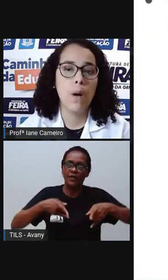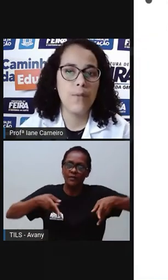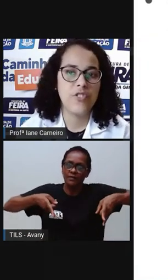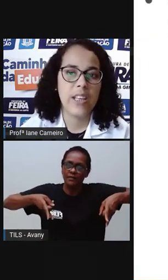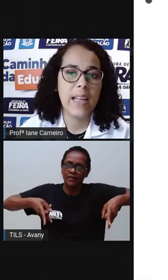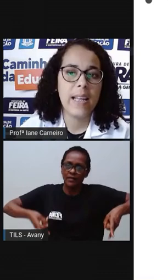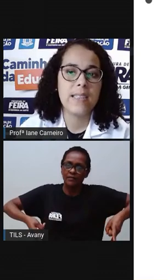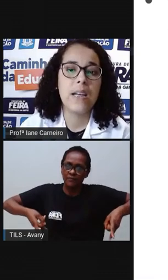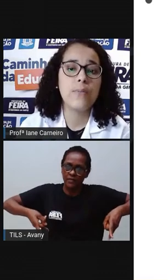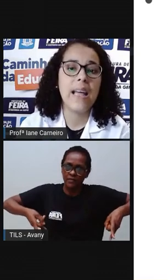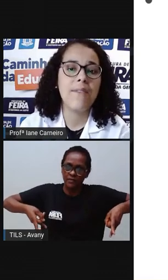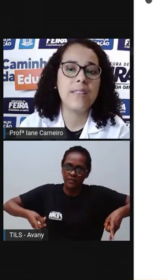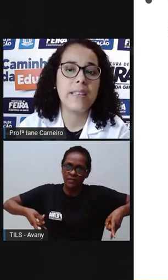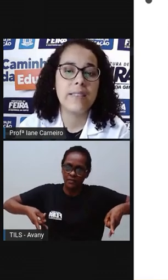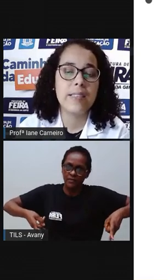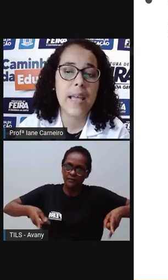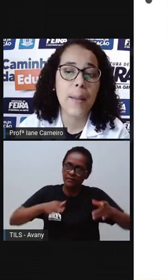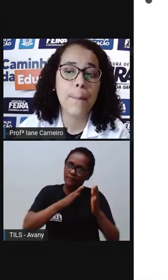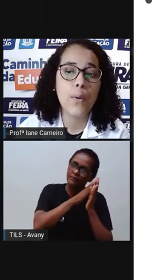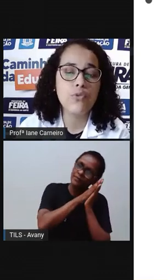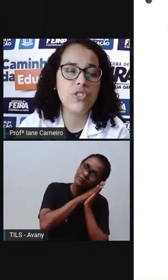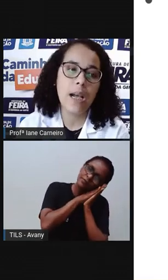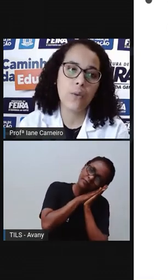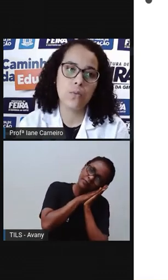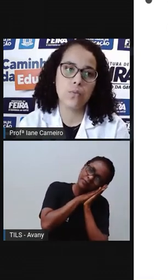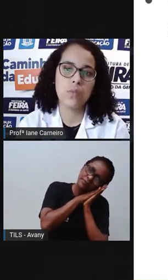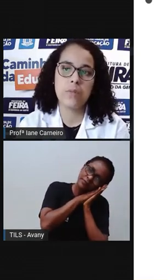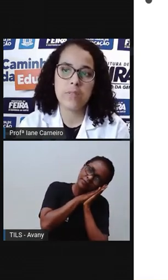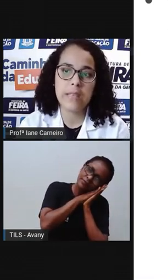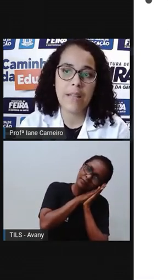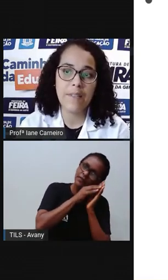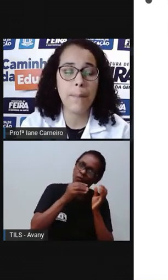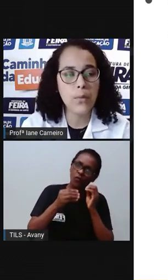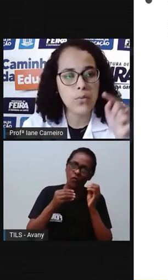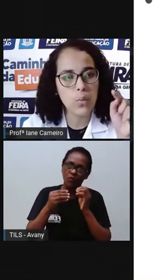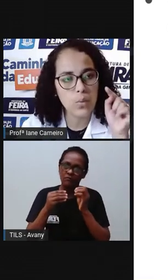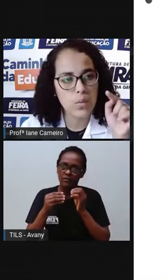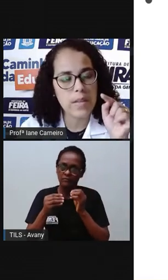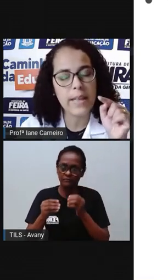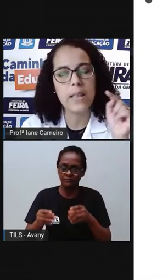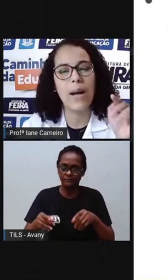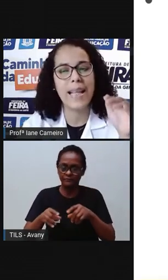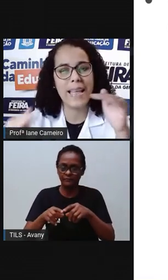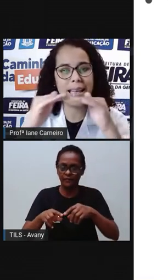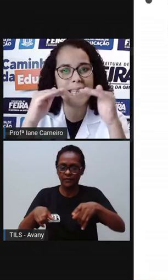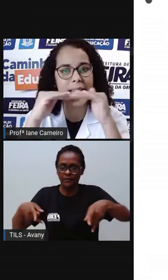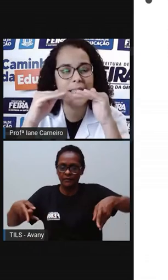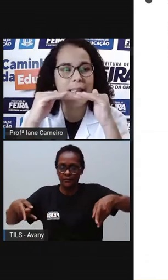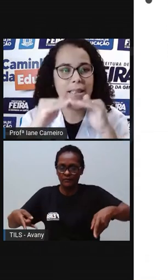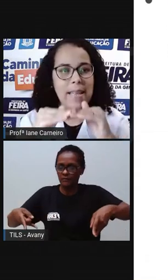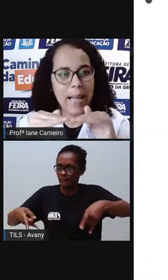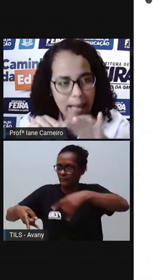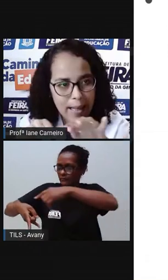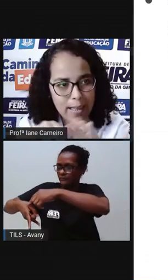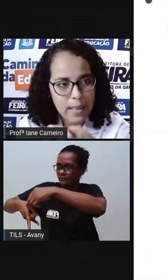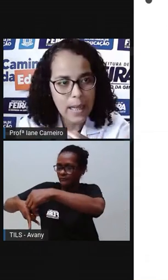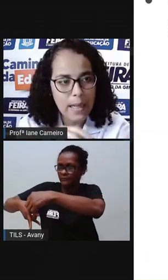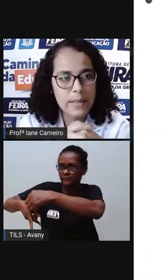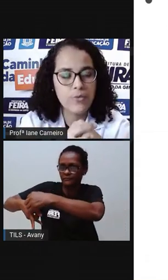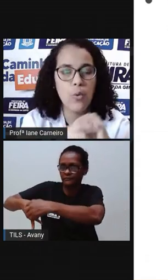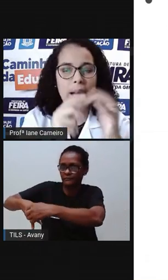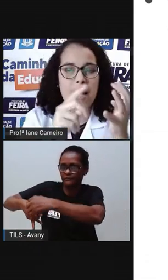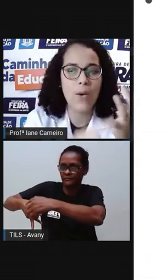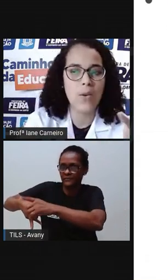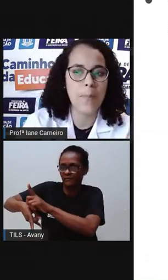Os móveis, né, eles não devem ser pontiagudos, não devem ser pontudos, né? Então, a quina, né, aquela quina